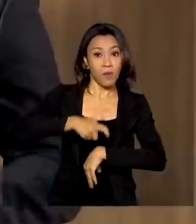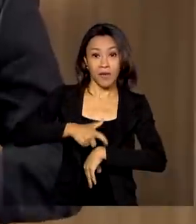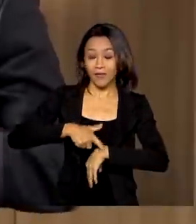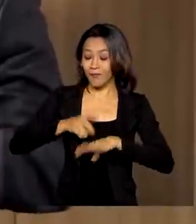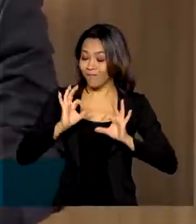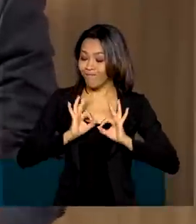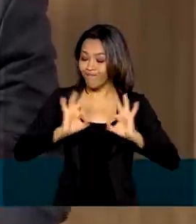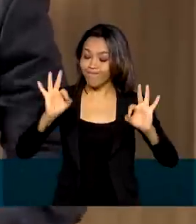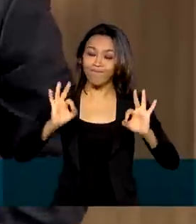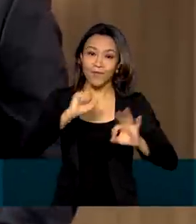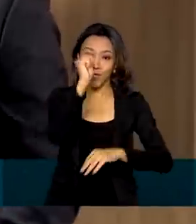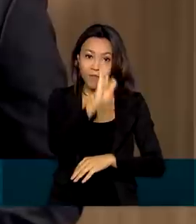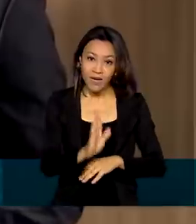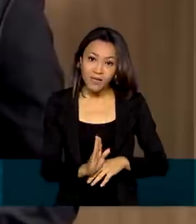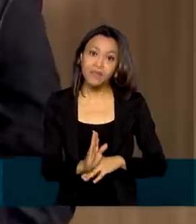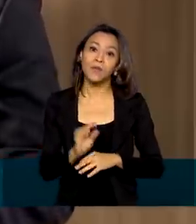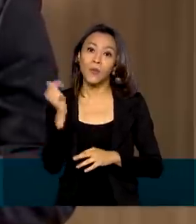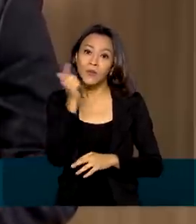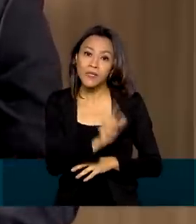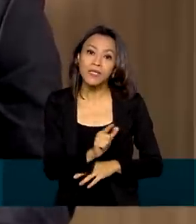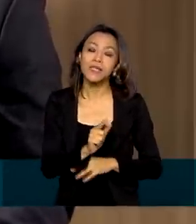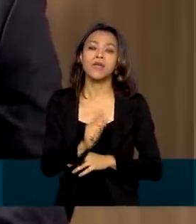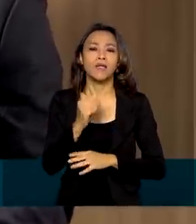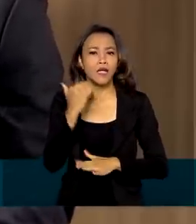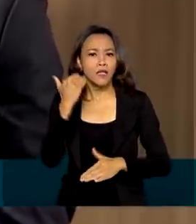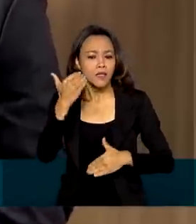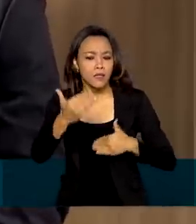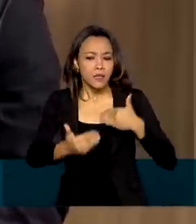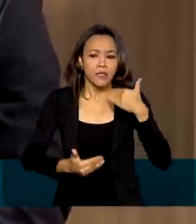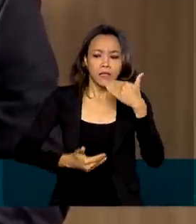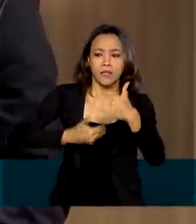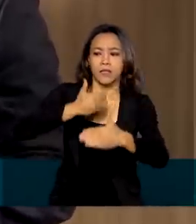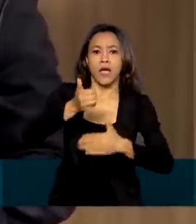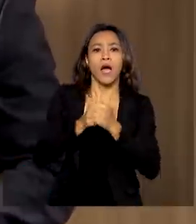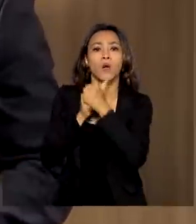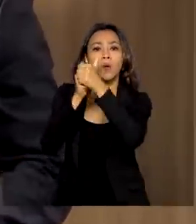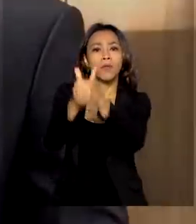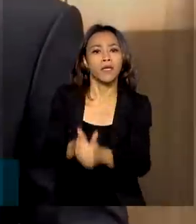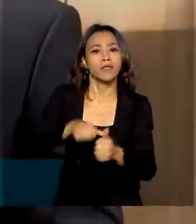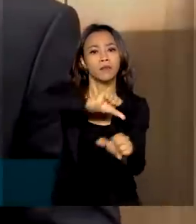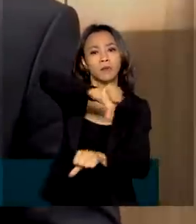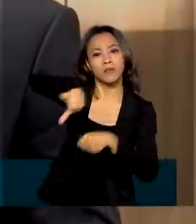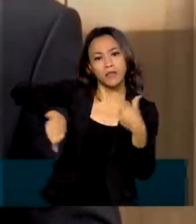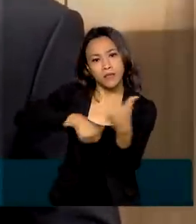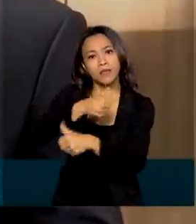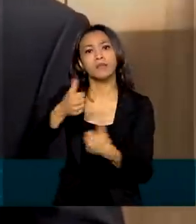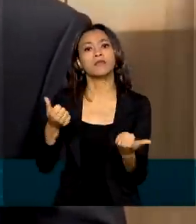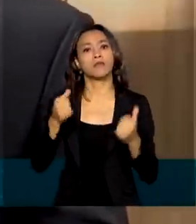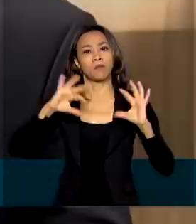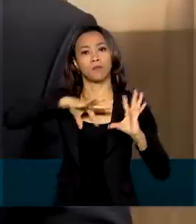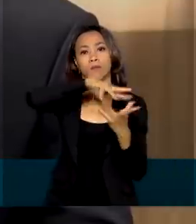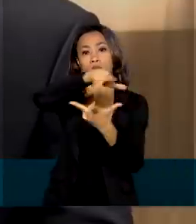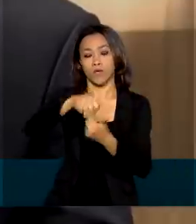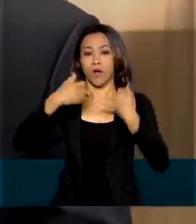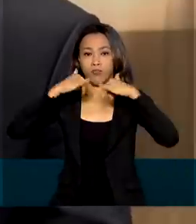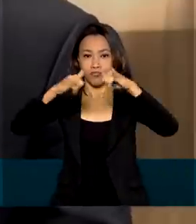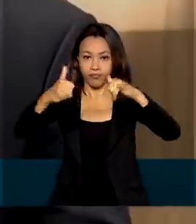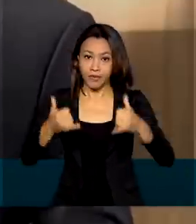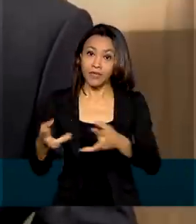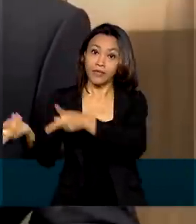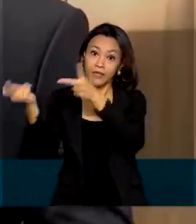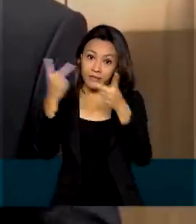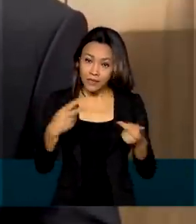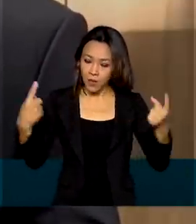posicione na vanguarda das transformações do setor elétrico mundial, trazendo competitividade para os nossos